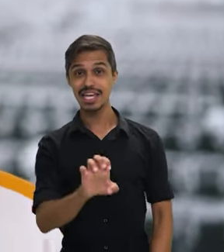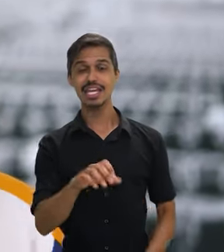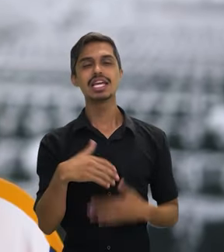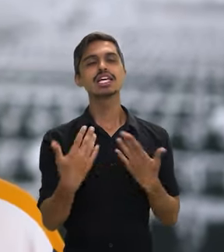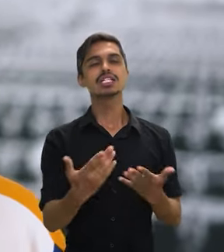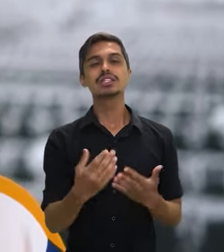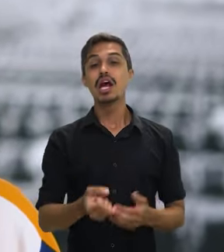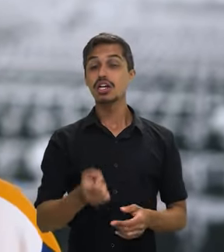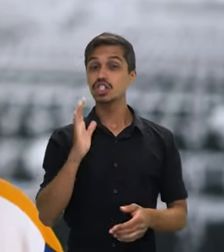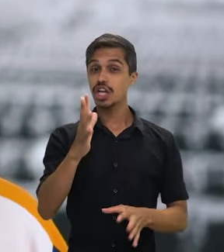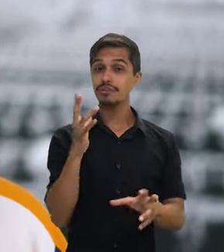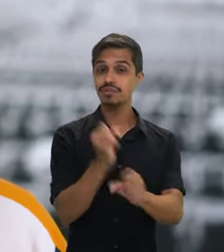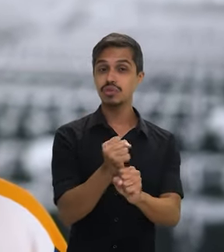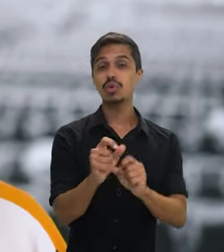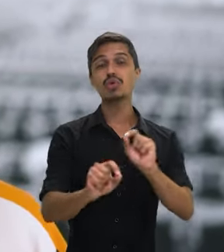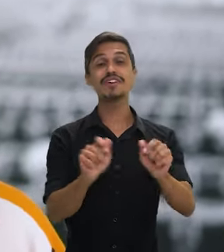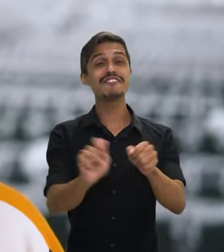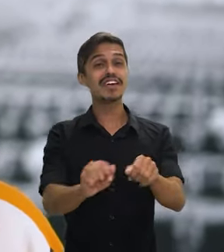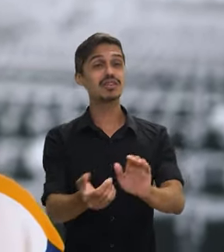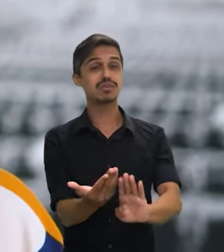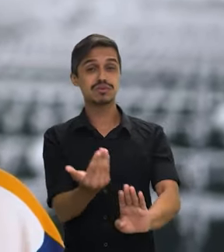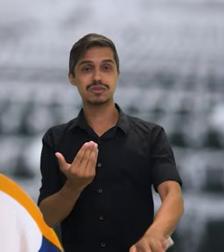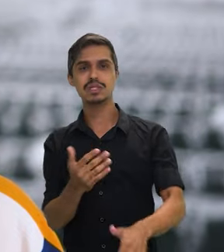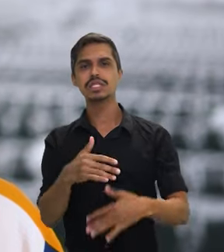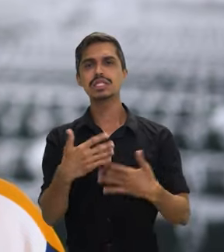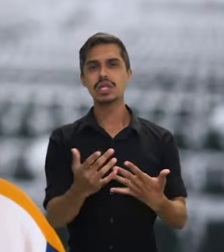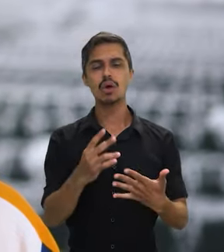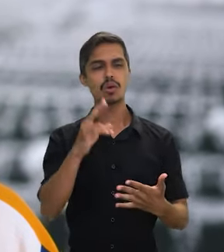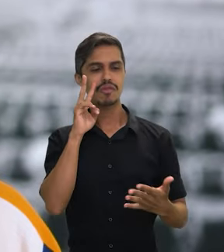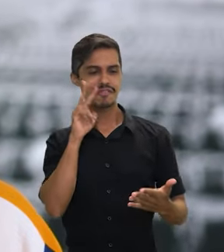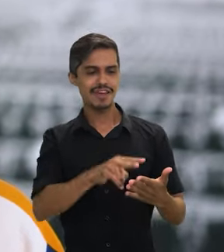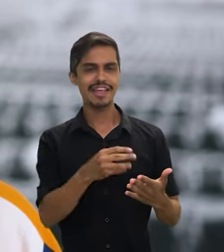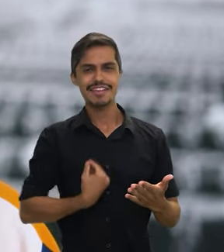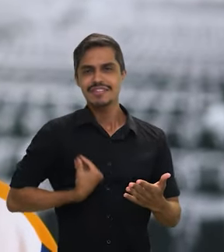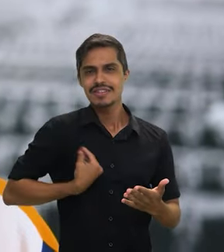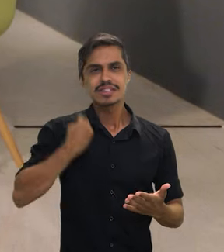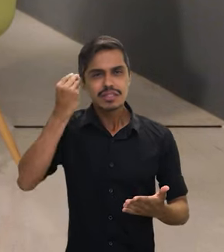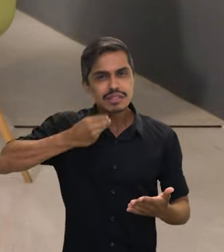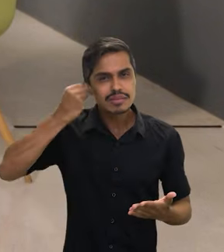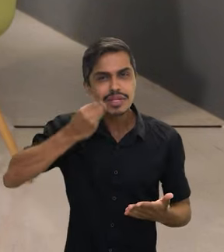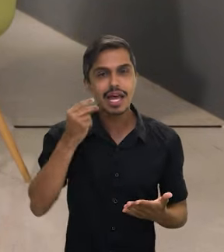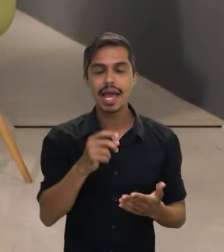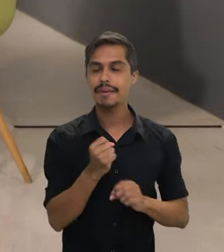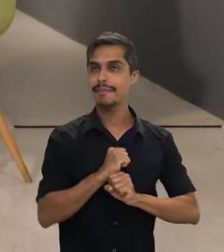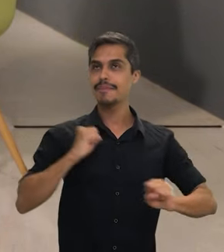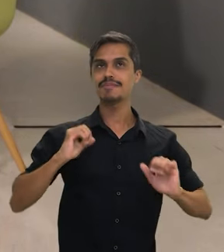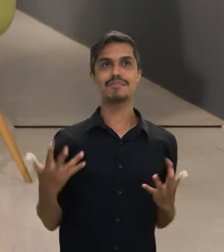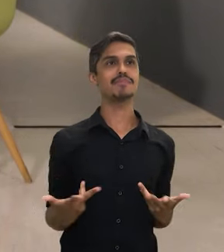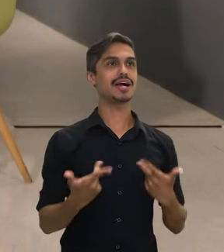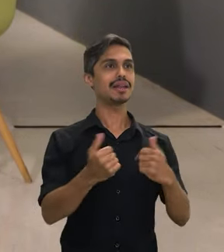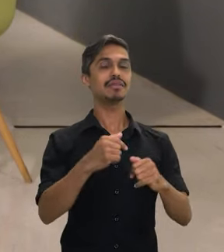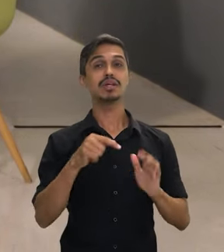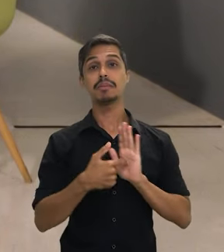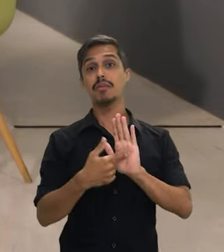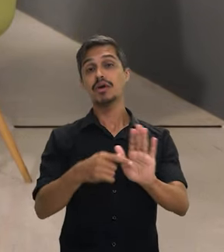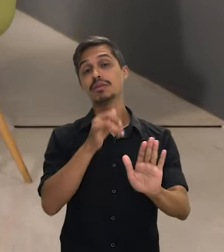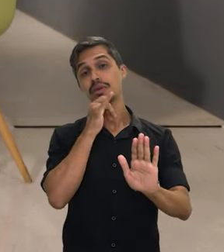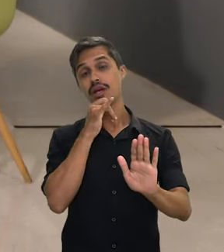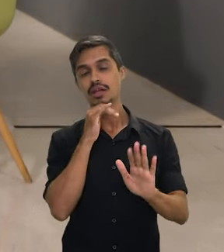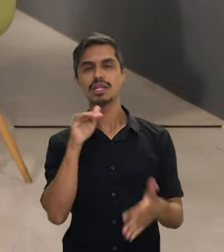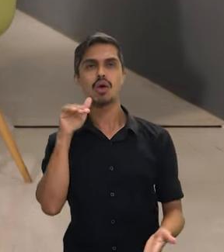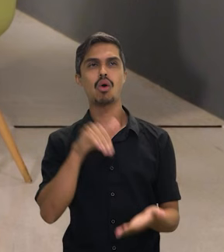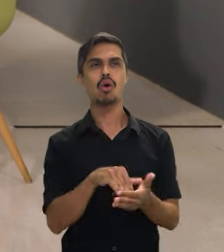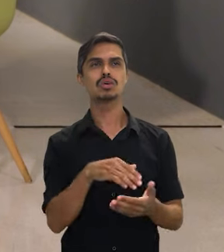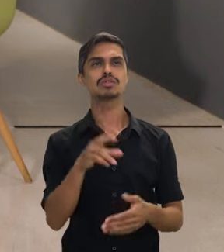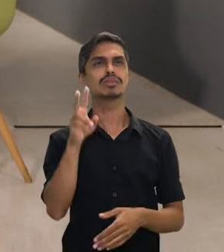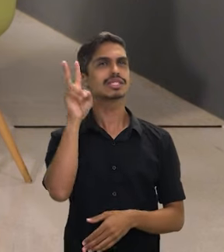acima do que já tinha sido feita e também poder olhar e vivenciar isso foi incrível. E isso demonstra, por exemplo,